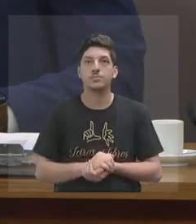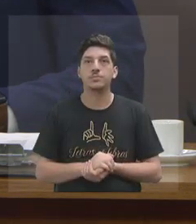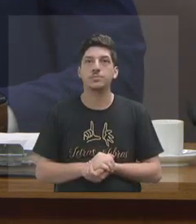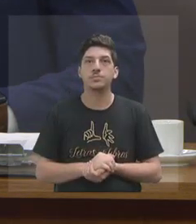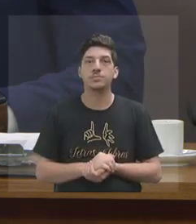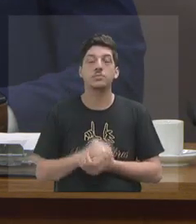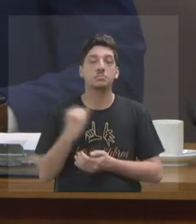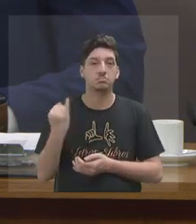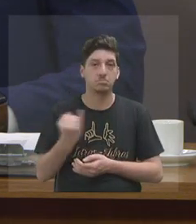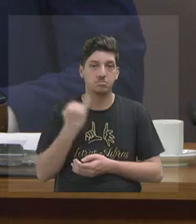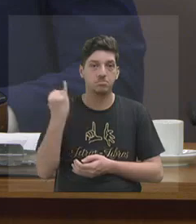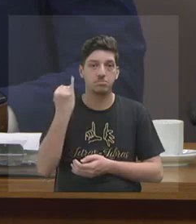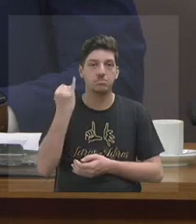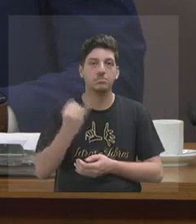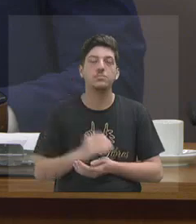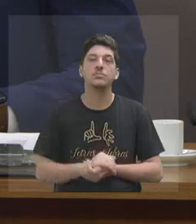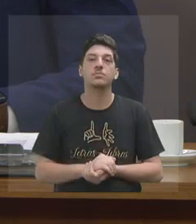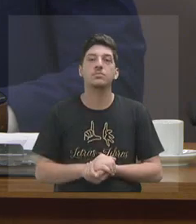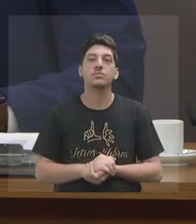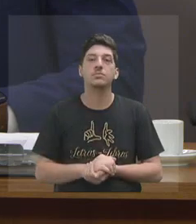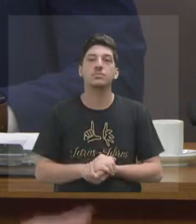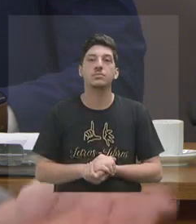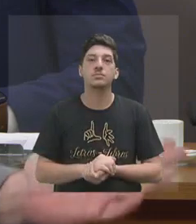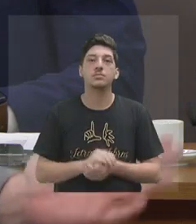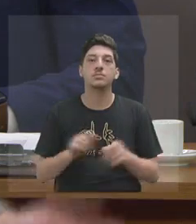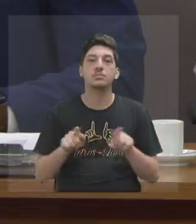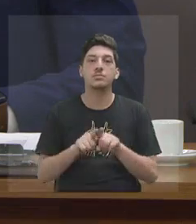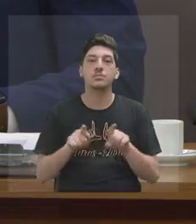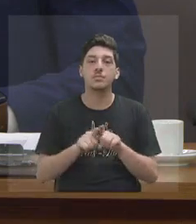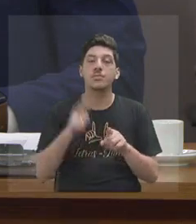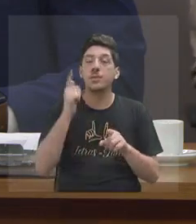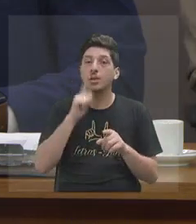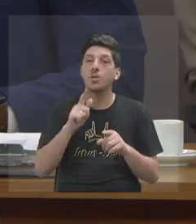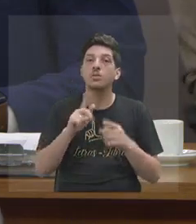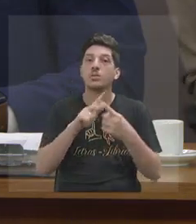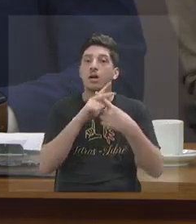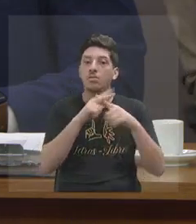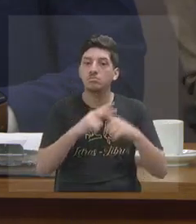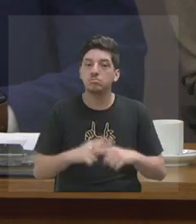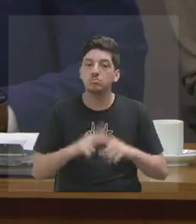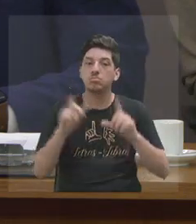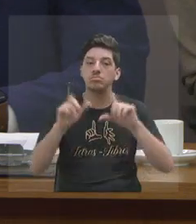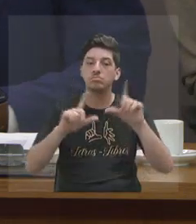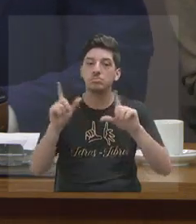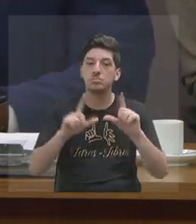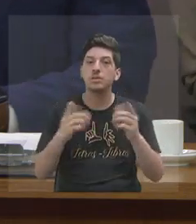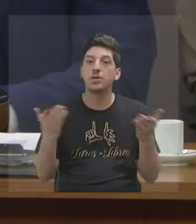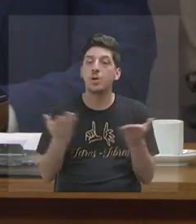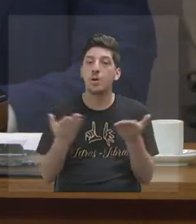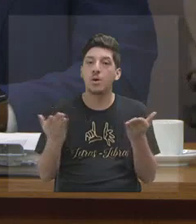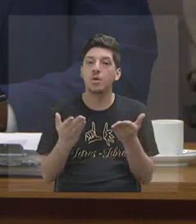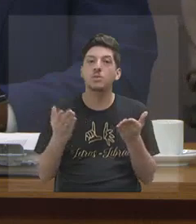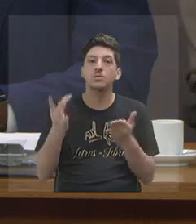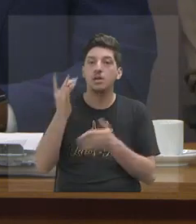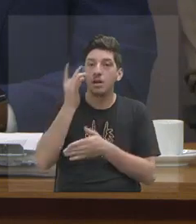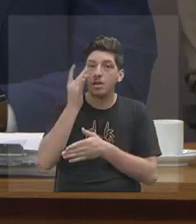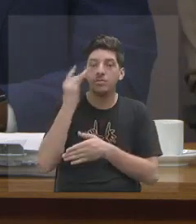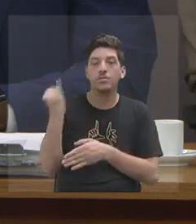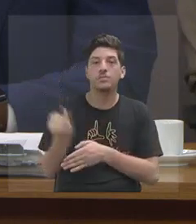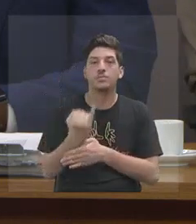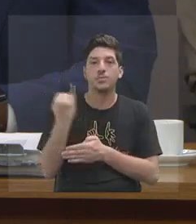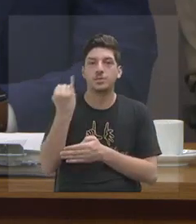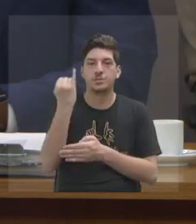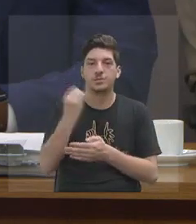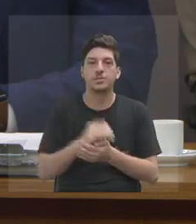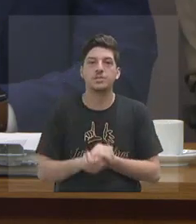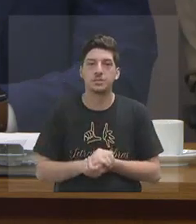que é muito importante hoje, e até para a manutenção da TV aberta. O Ao Vivo hoje está sendo algo muito importante para